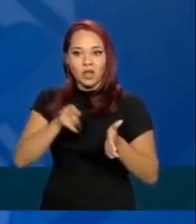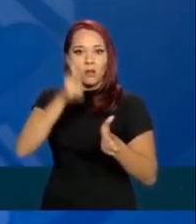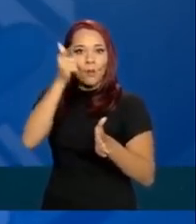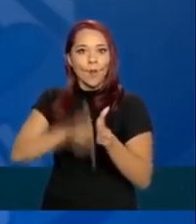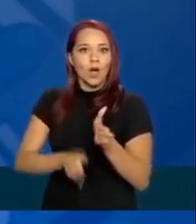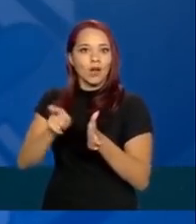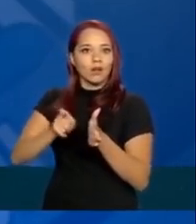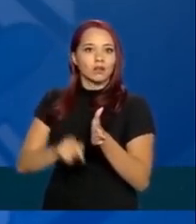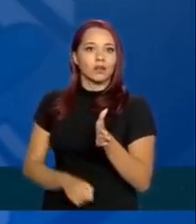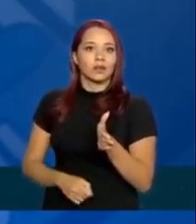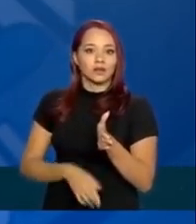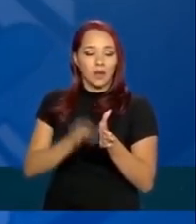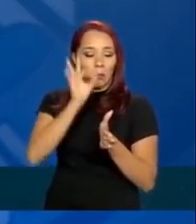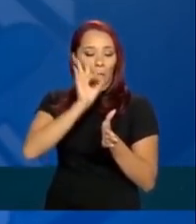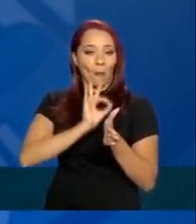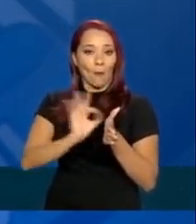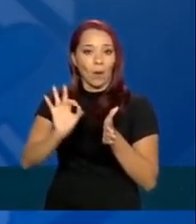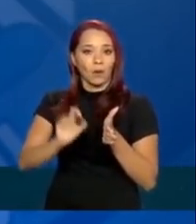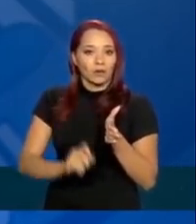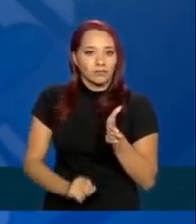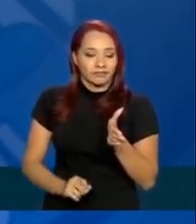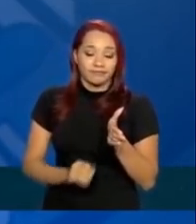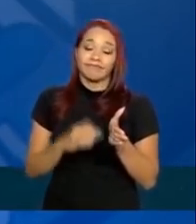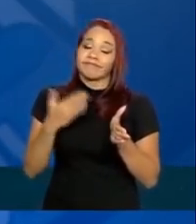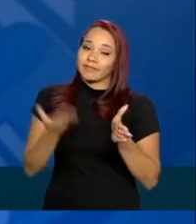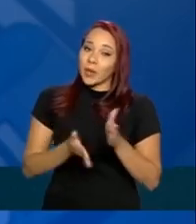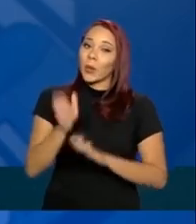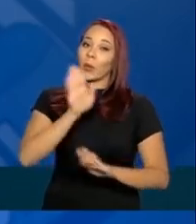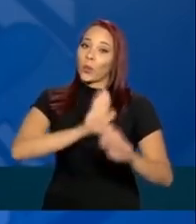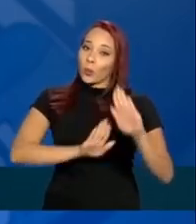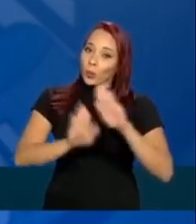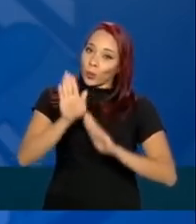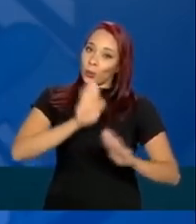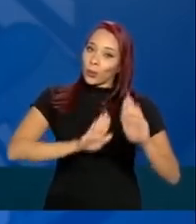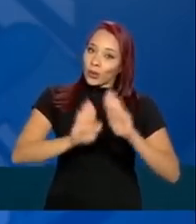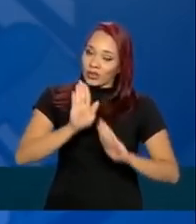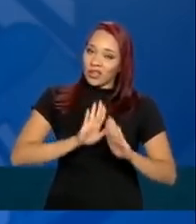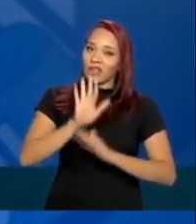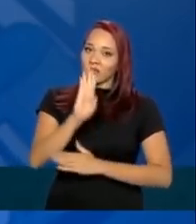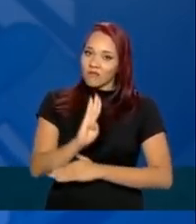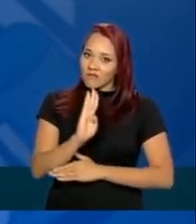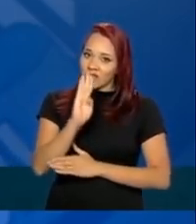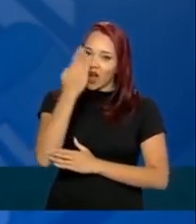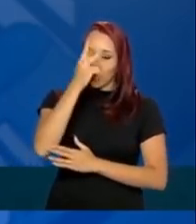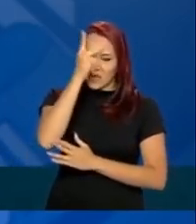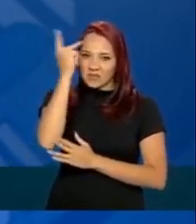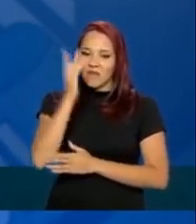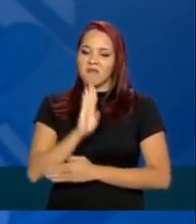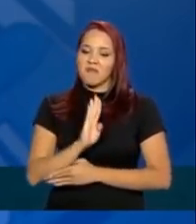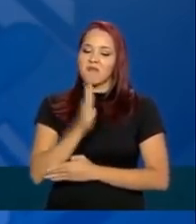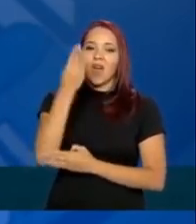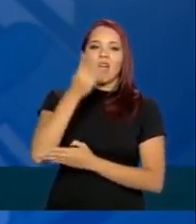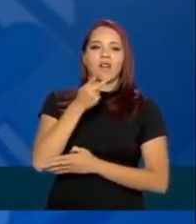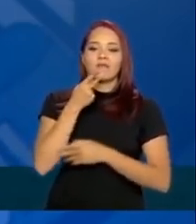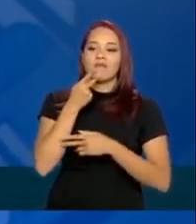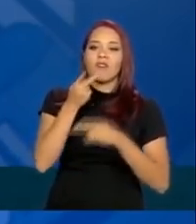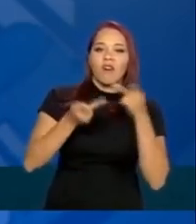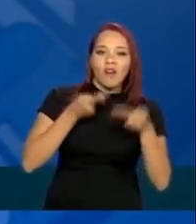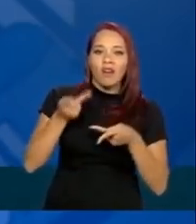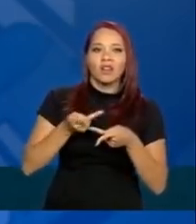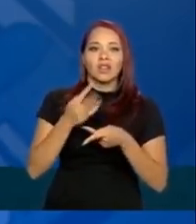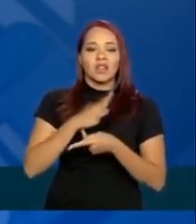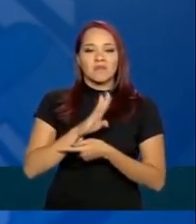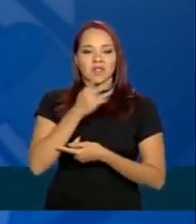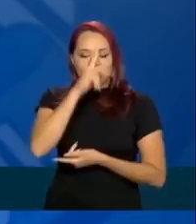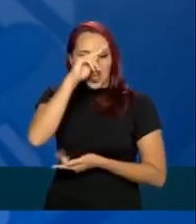estará um primor. Então, muito cuidado com falsos profetas, muito cuidado com